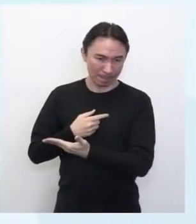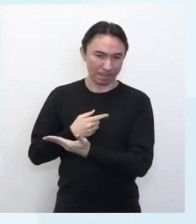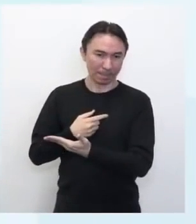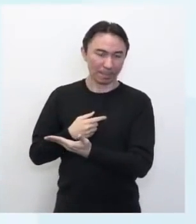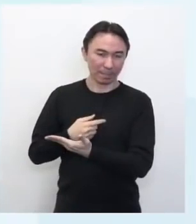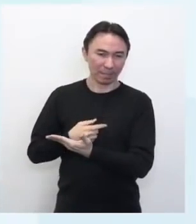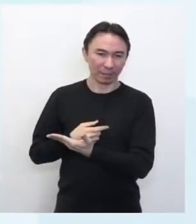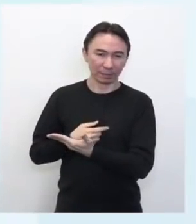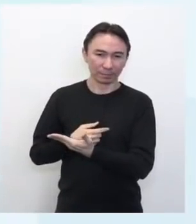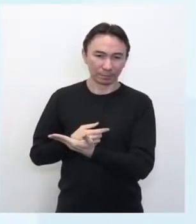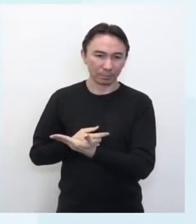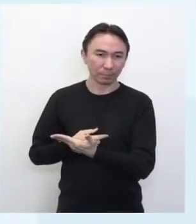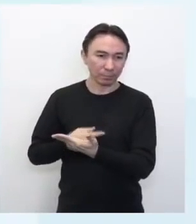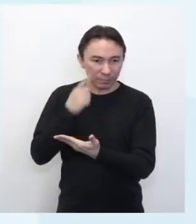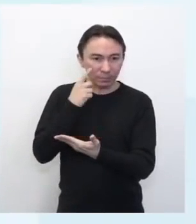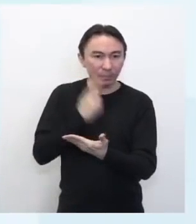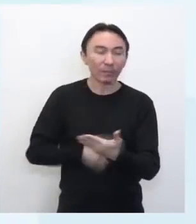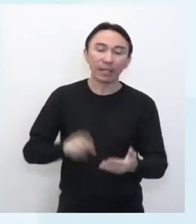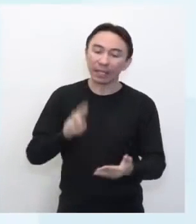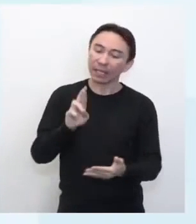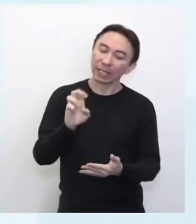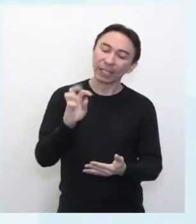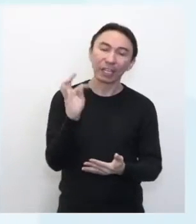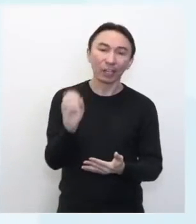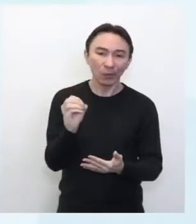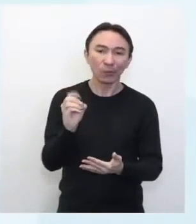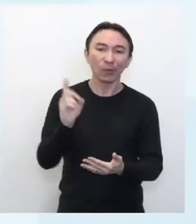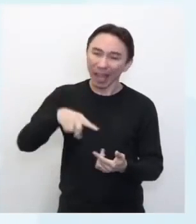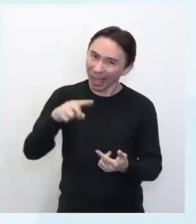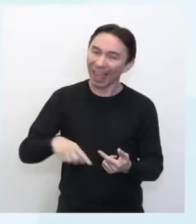né? O ângulo reto é quando a medida tem